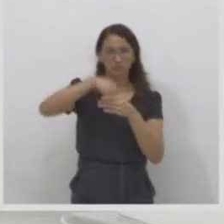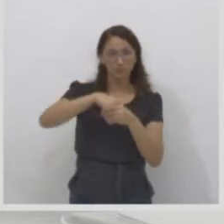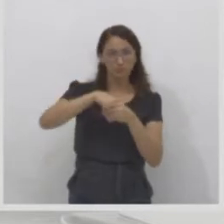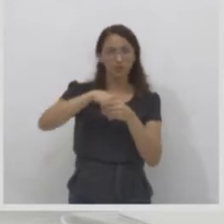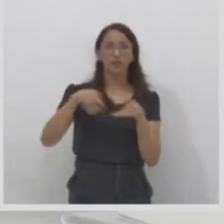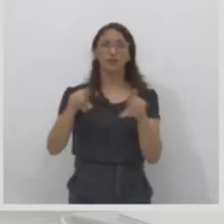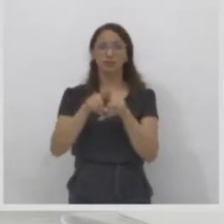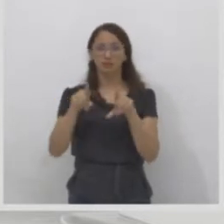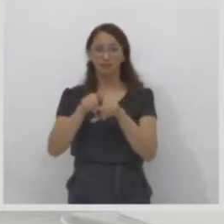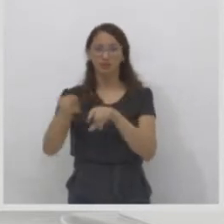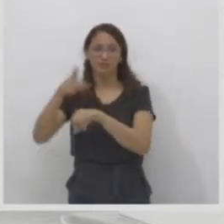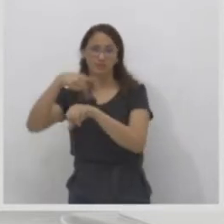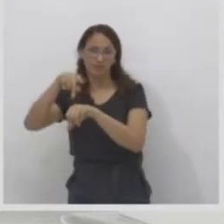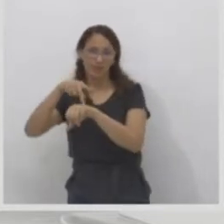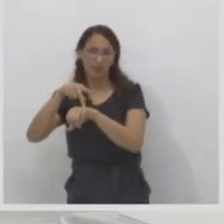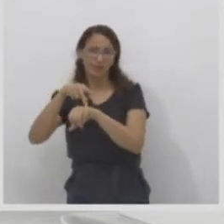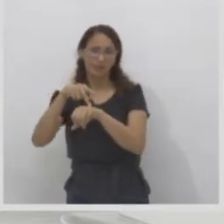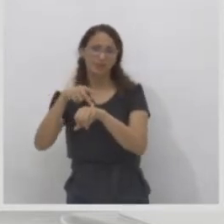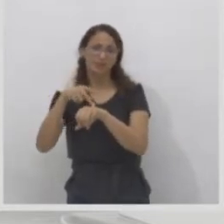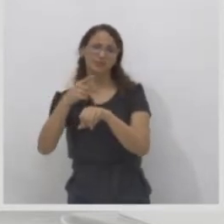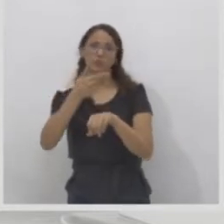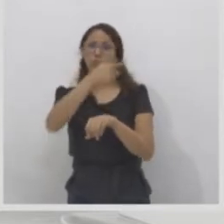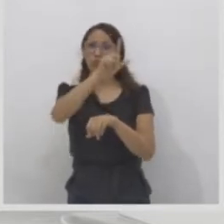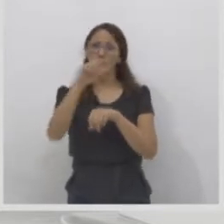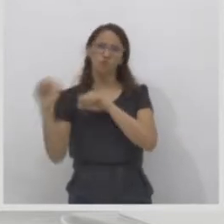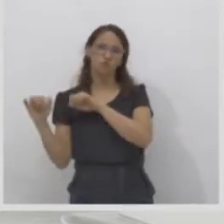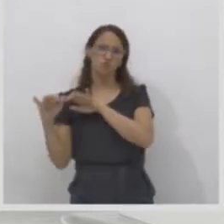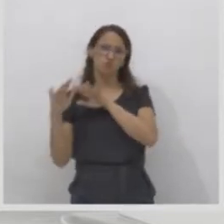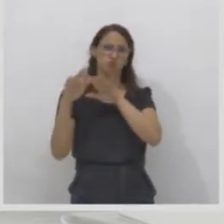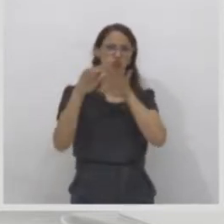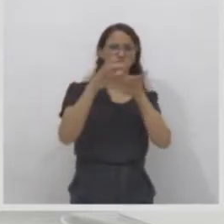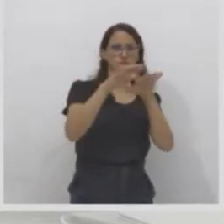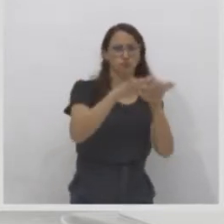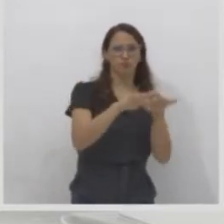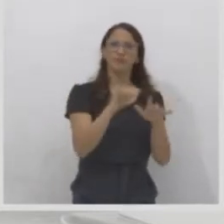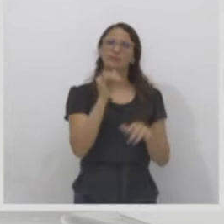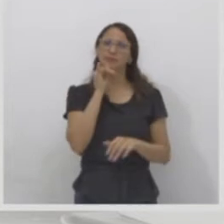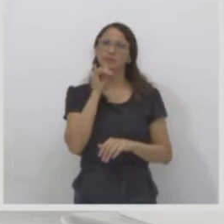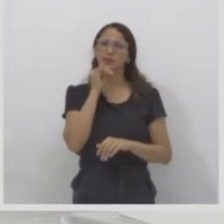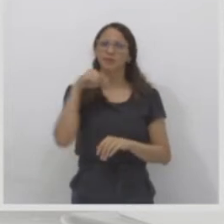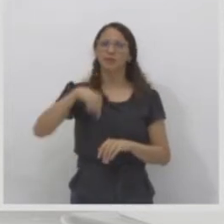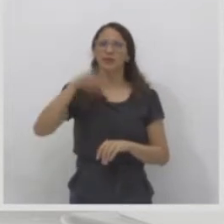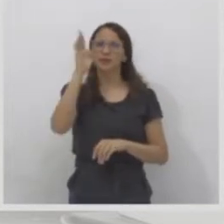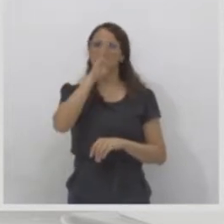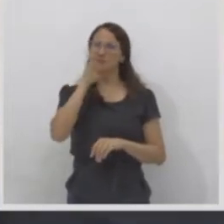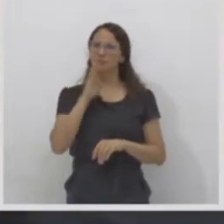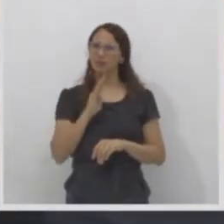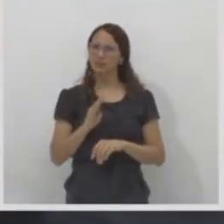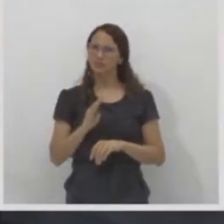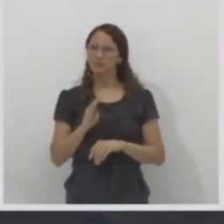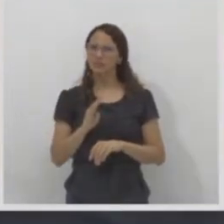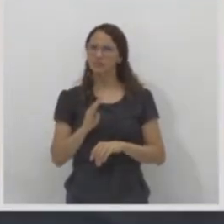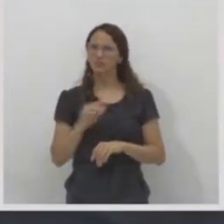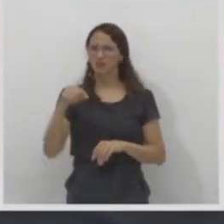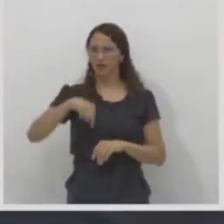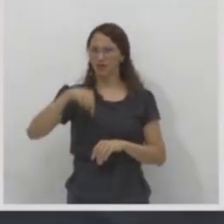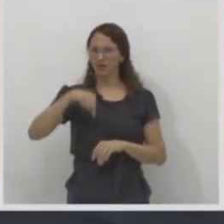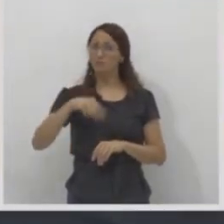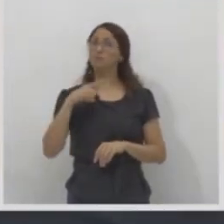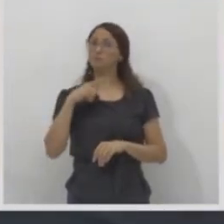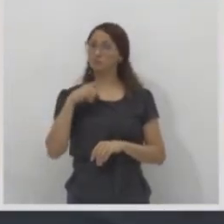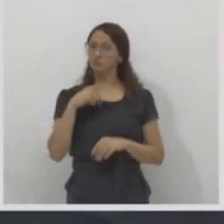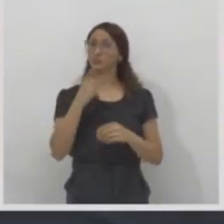para outro país. Vamos dar um exemplo? No Brasil, hoje, nós estamos vendo muitos venezuelanos.